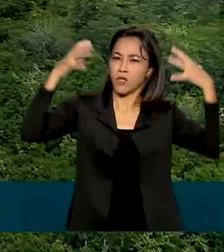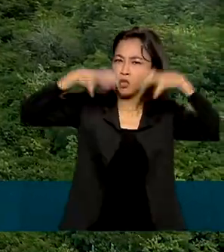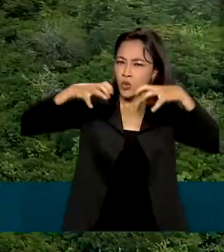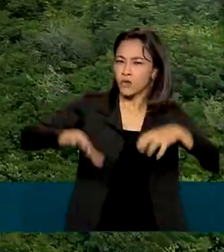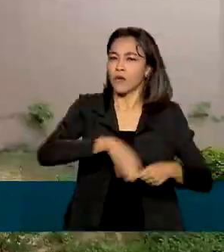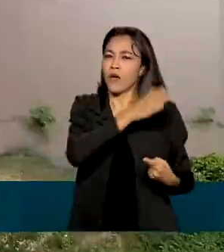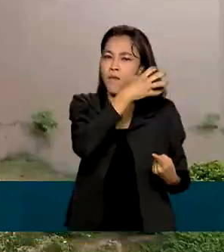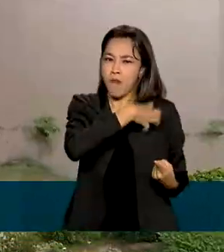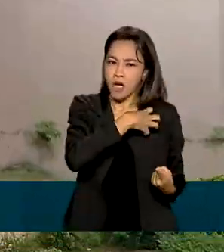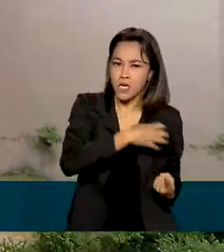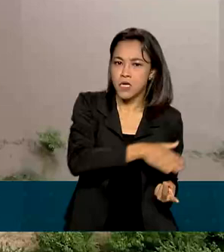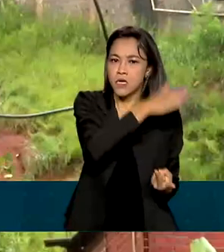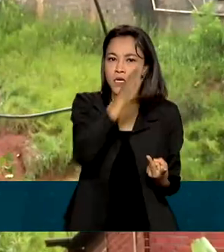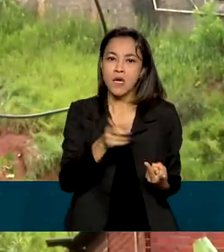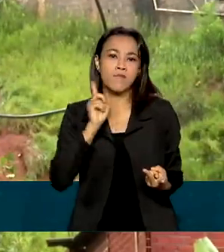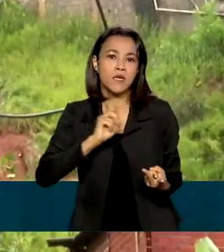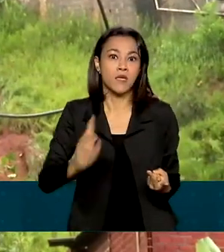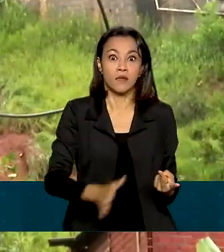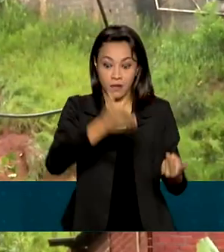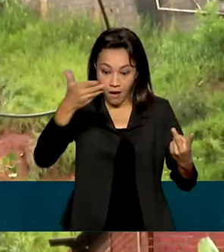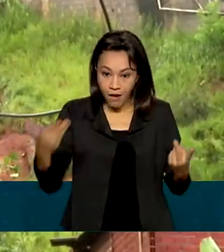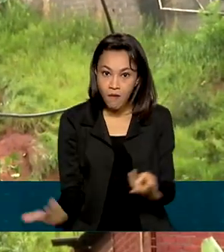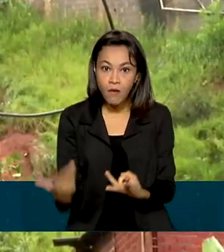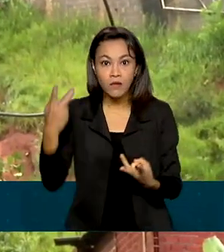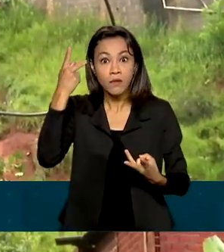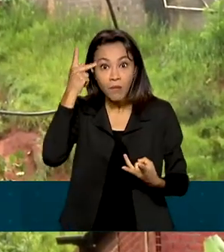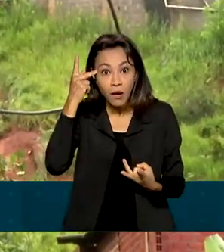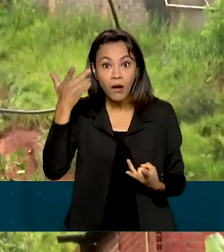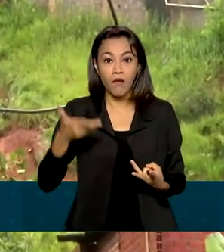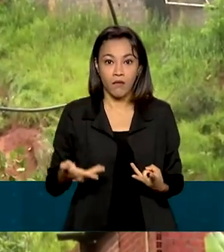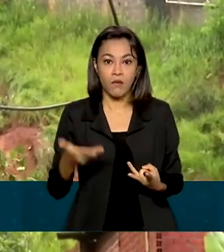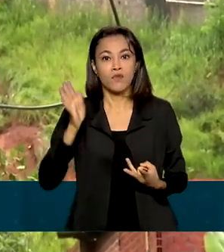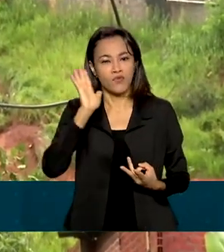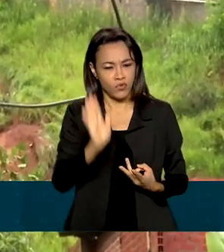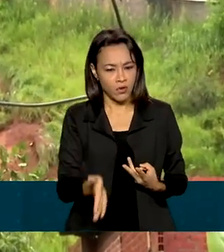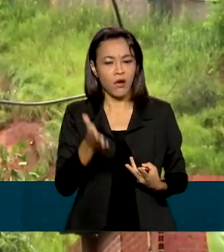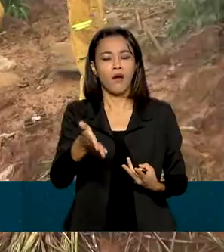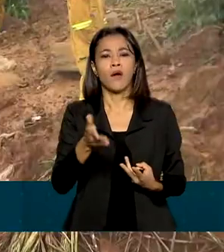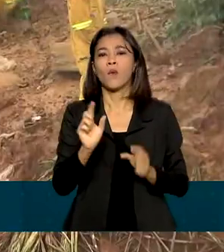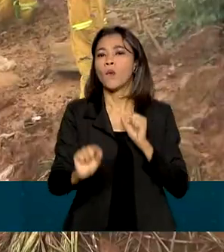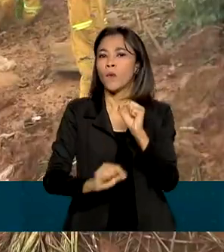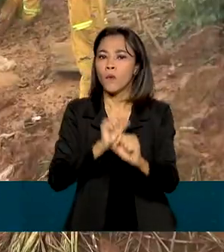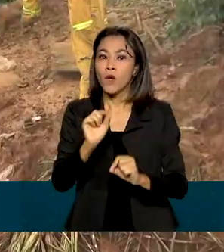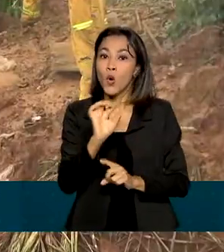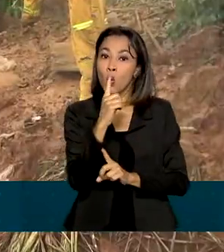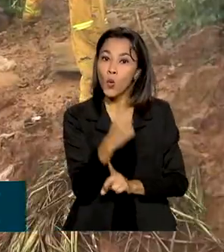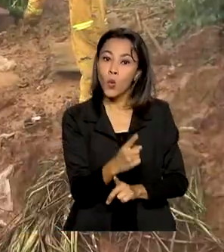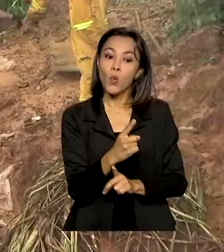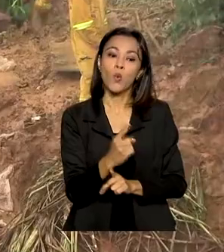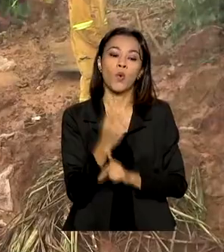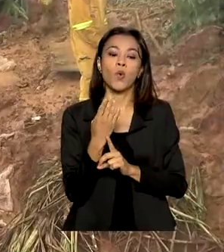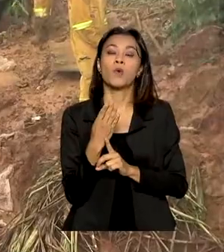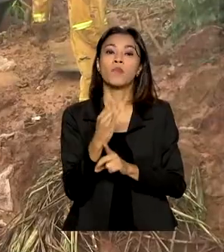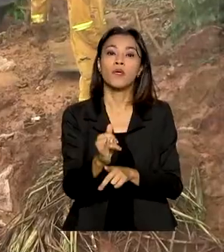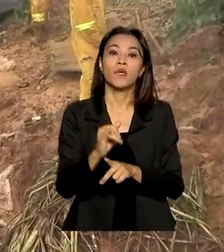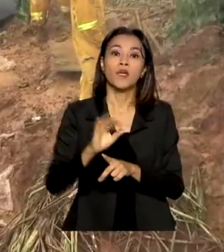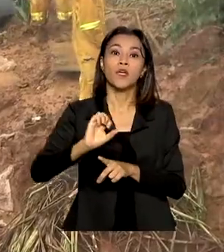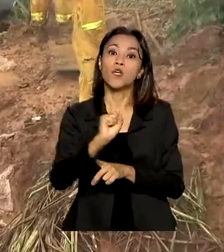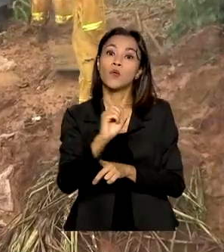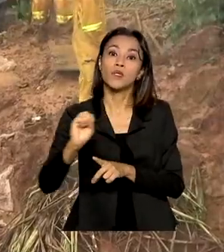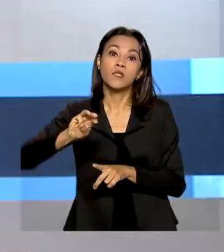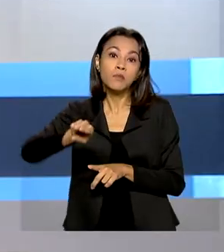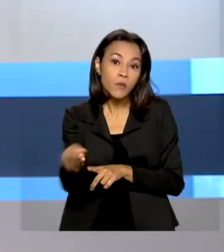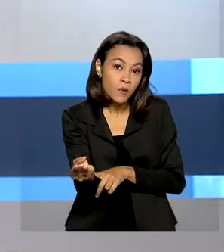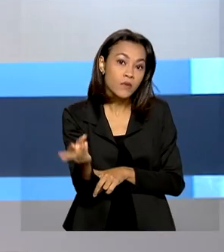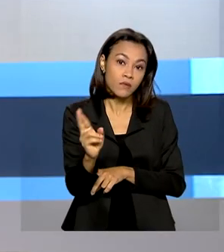da Bahia quanto de Minas Gerais e agora São Paulo, já foram disponibilizados 1 bilhão e 800 milhões de